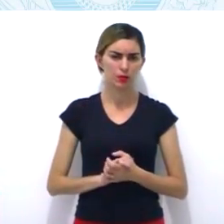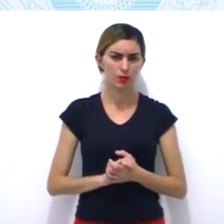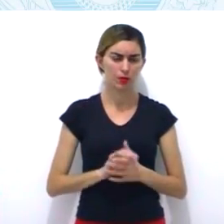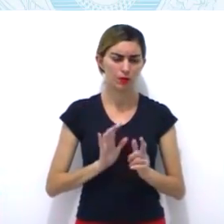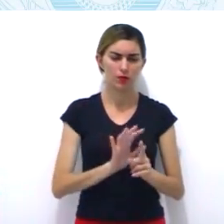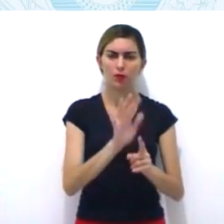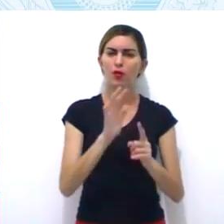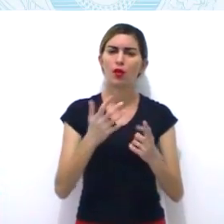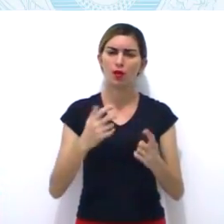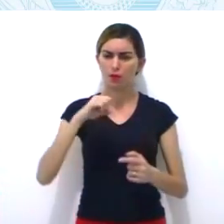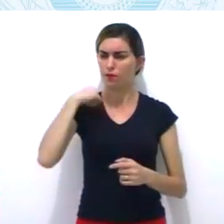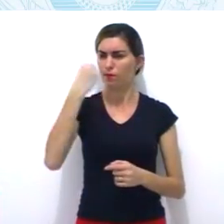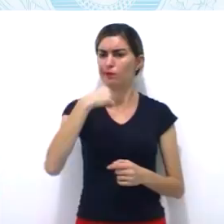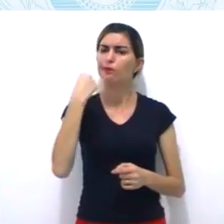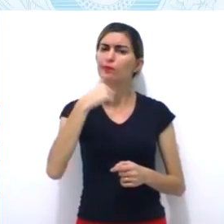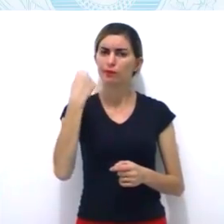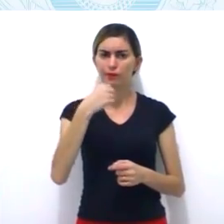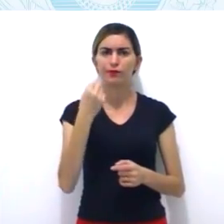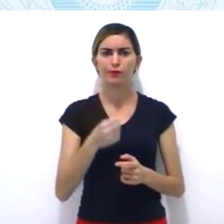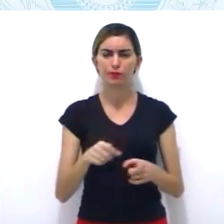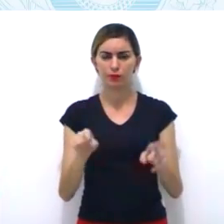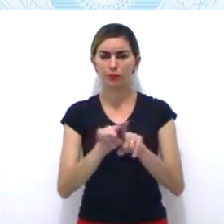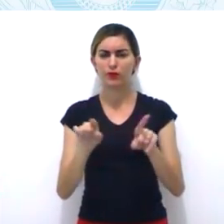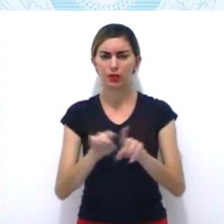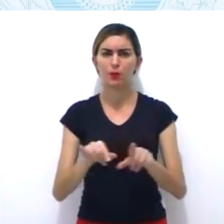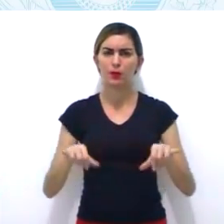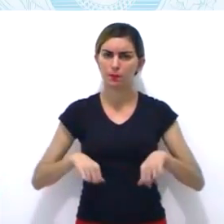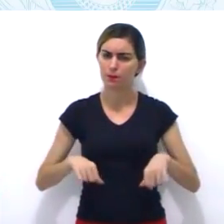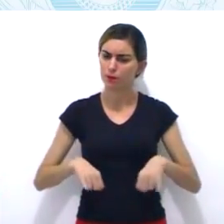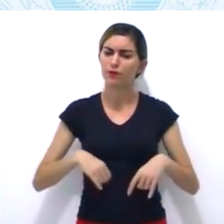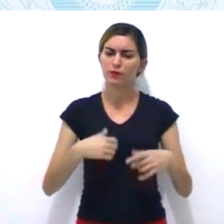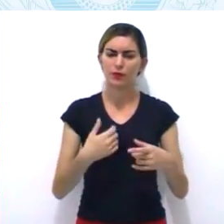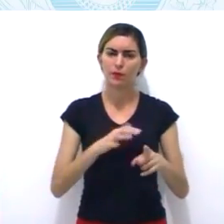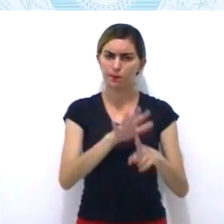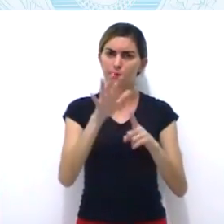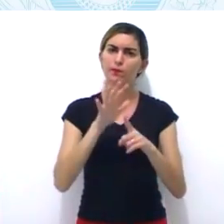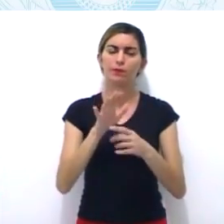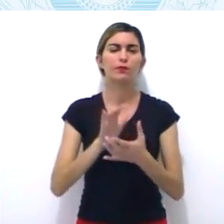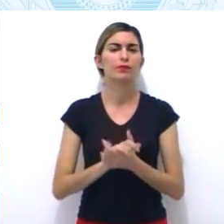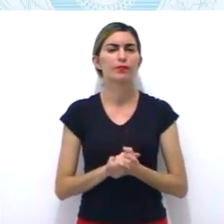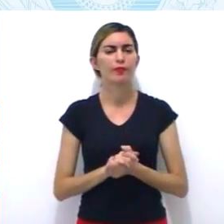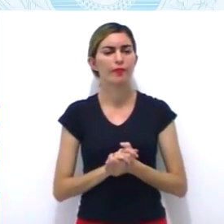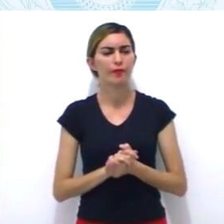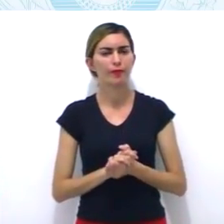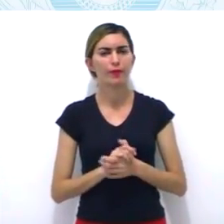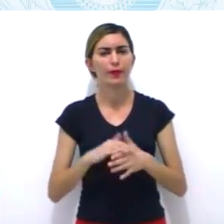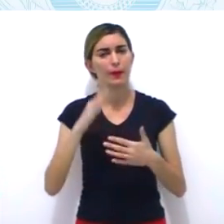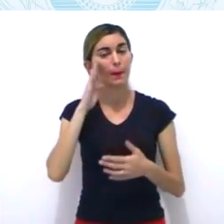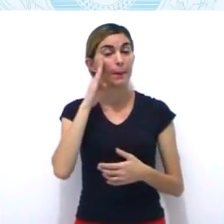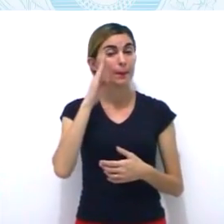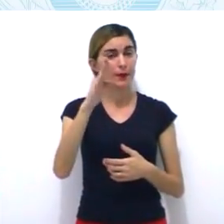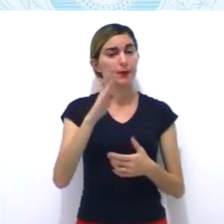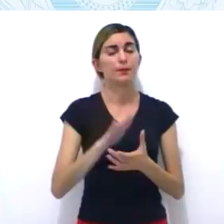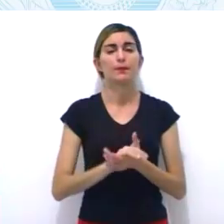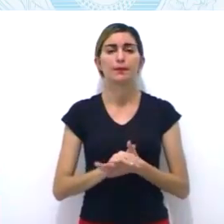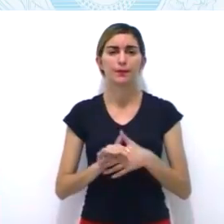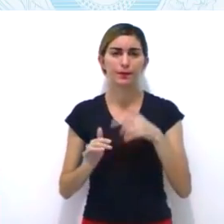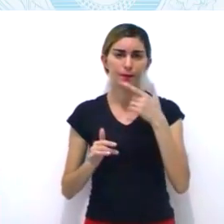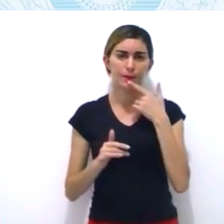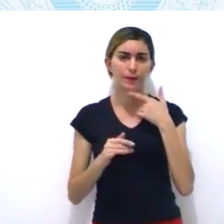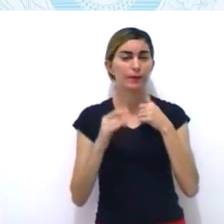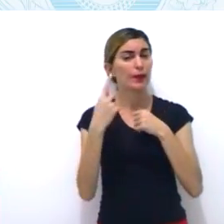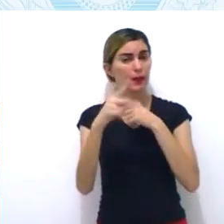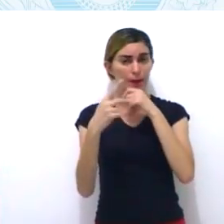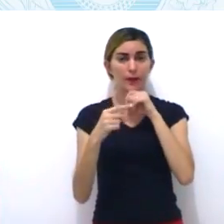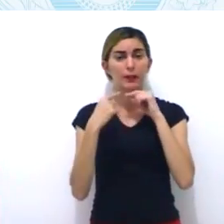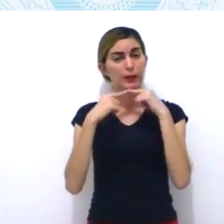Principalmente aqueles que criticavam duramente as estruturas políticas da monarquia absolutista.